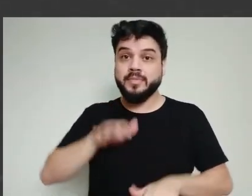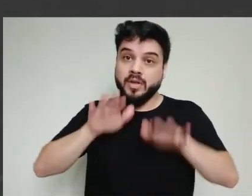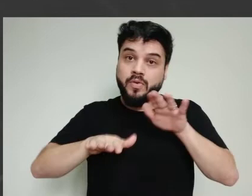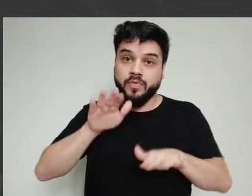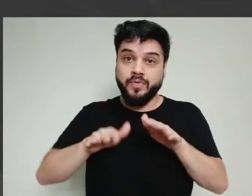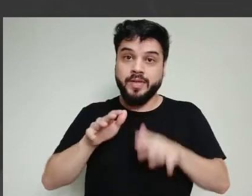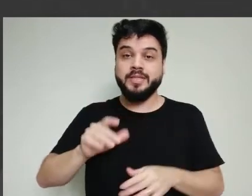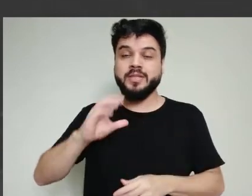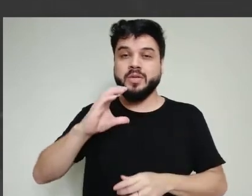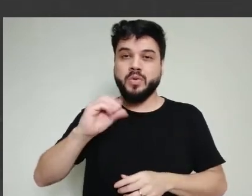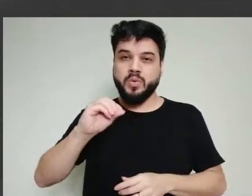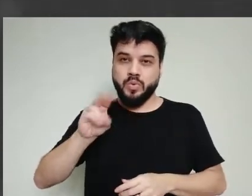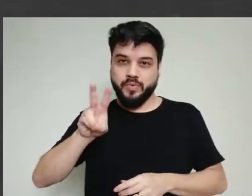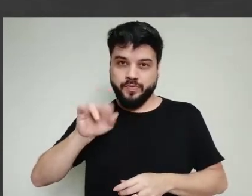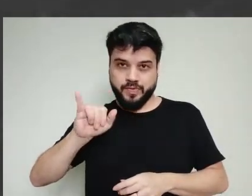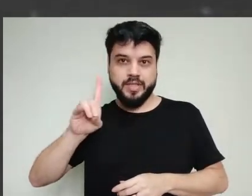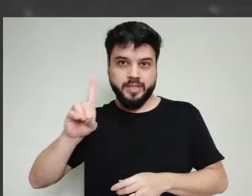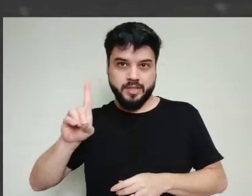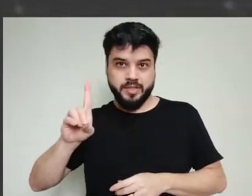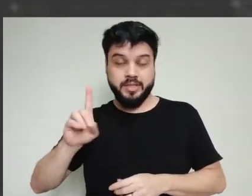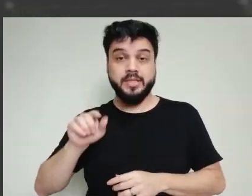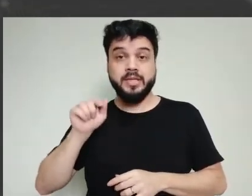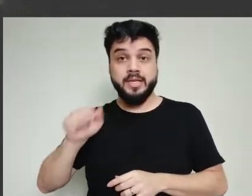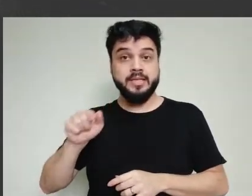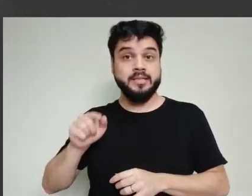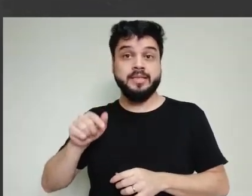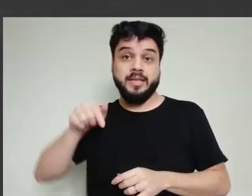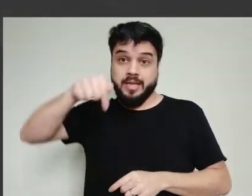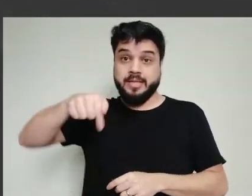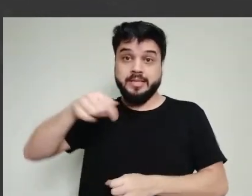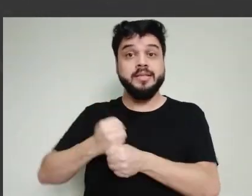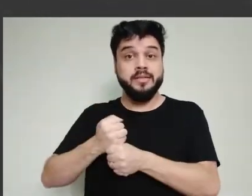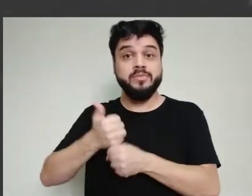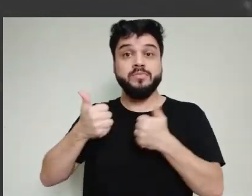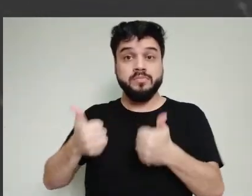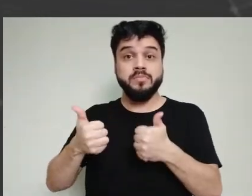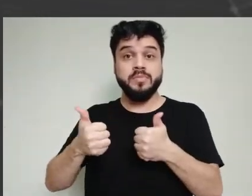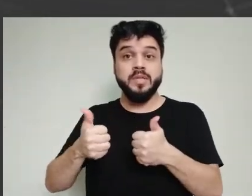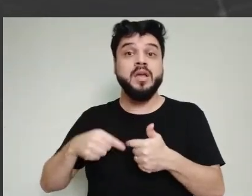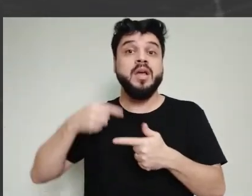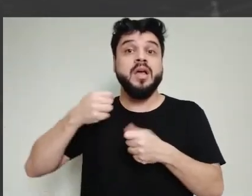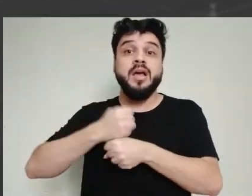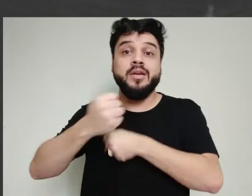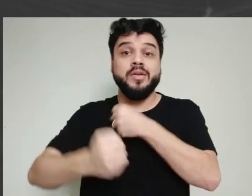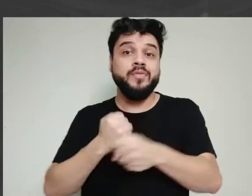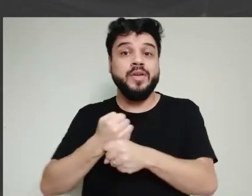sirva para o ano seguinte. Isso vai ter que ser estudado porque a gente não tem essas informações.